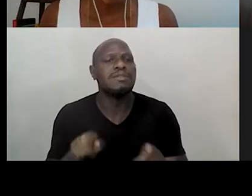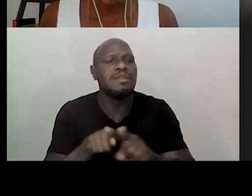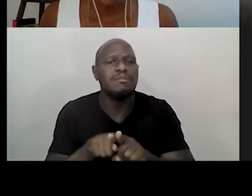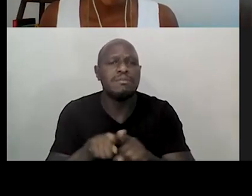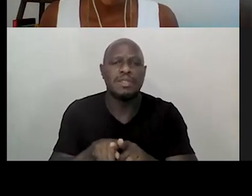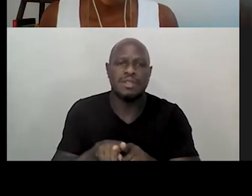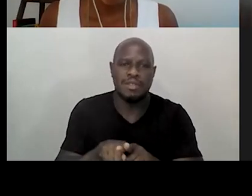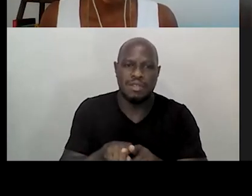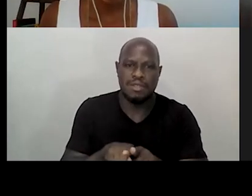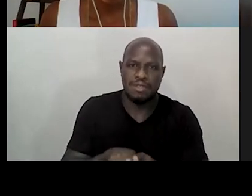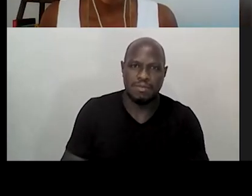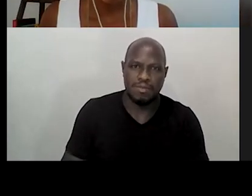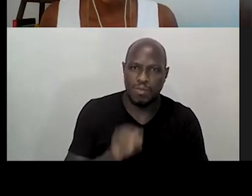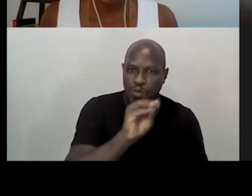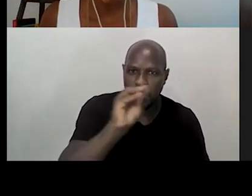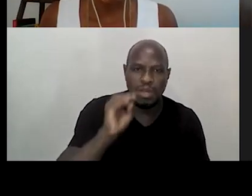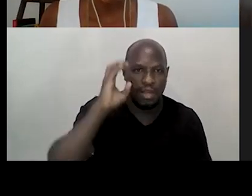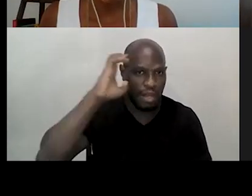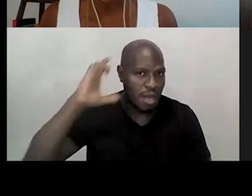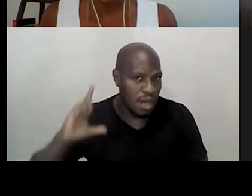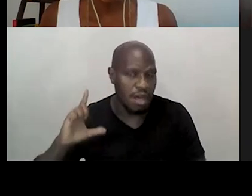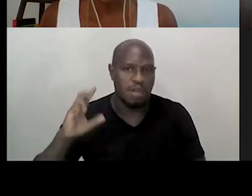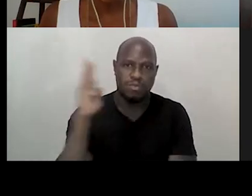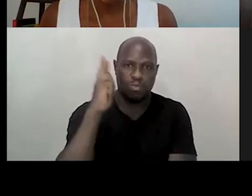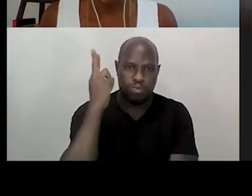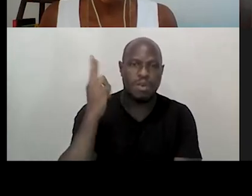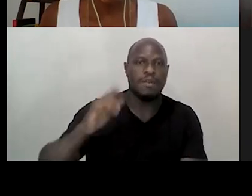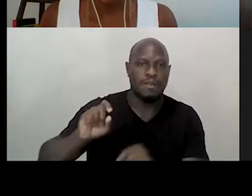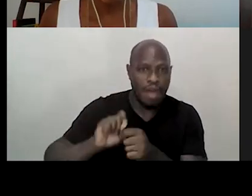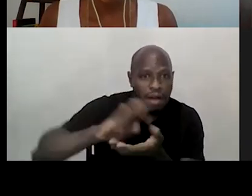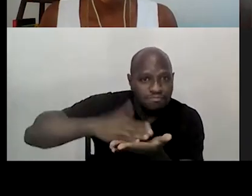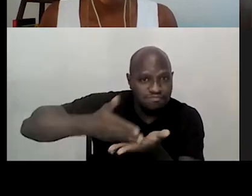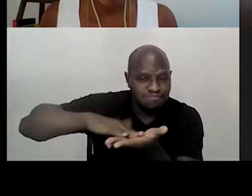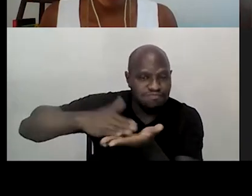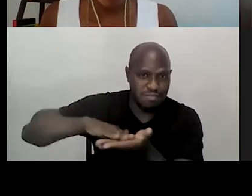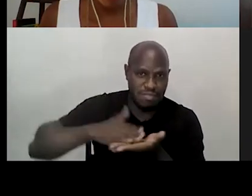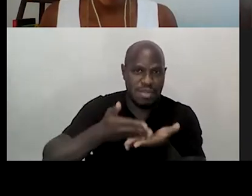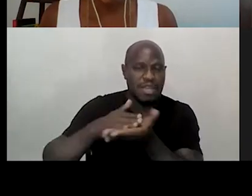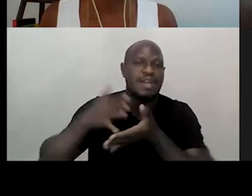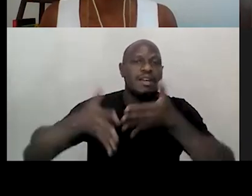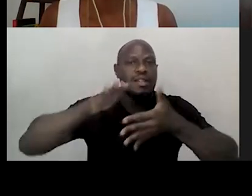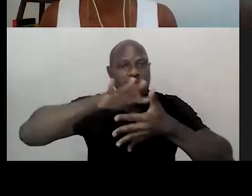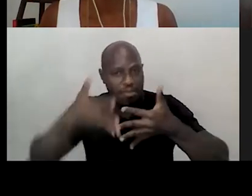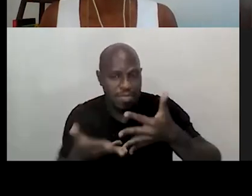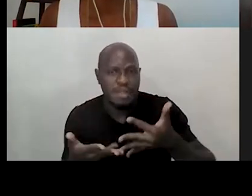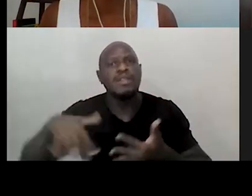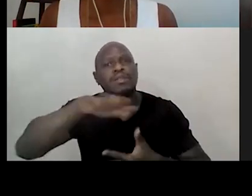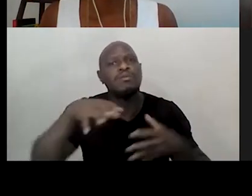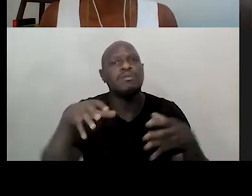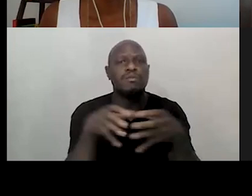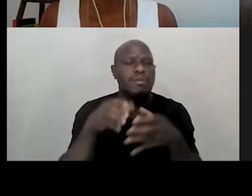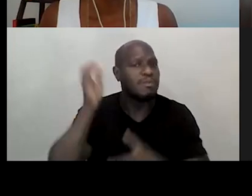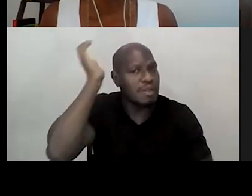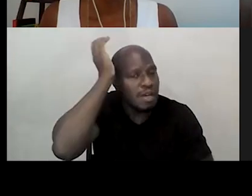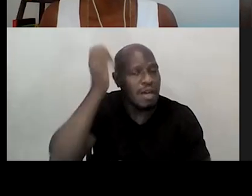deixar um beijo para a Cláudia e para o Rodrigo, que estão aqui fazendo a tradução em Libras e para toda a equipe do SESC, dizer